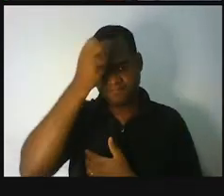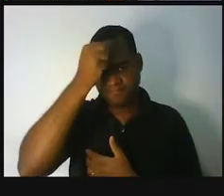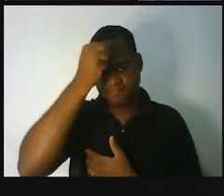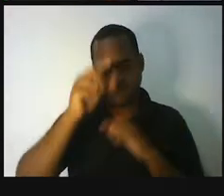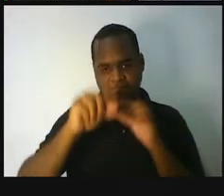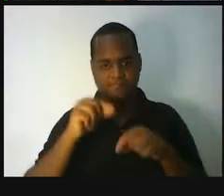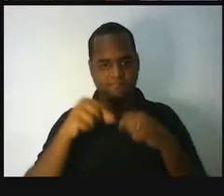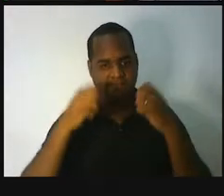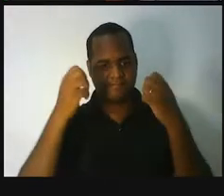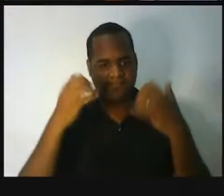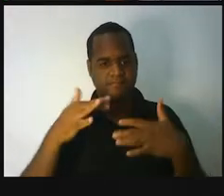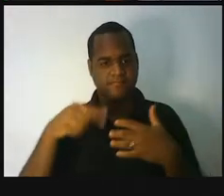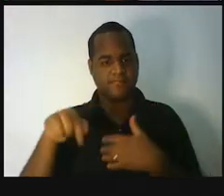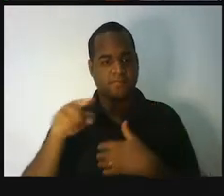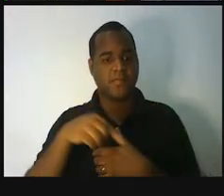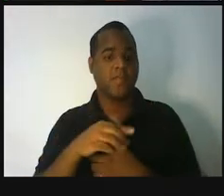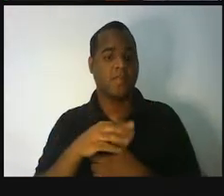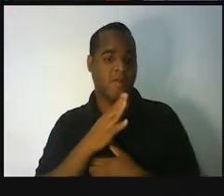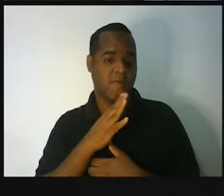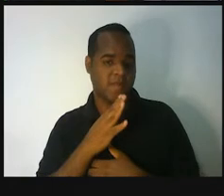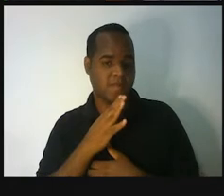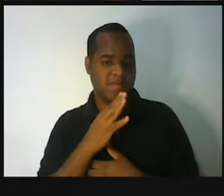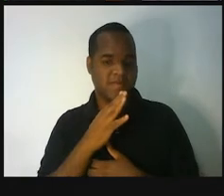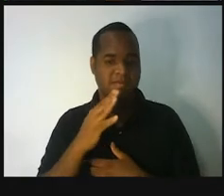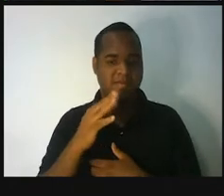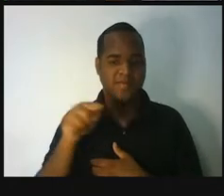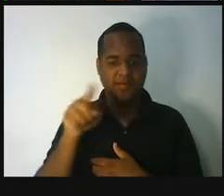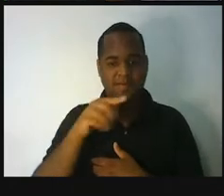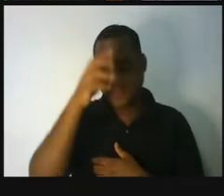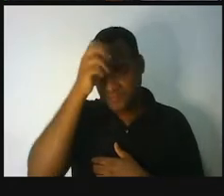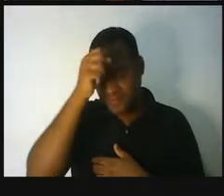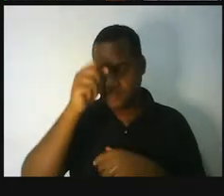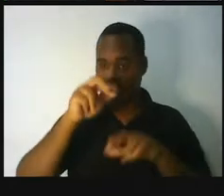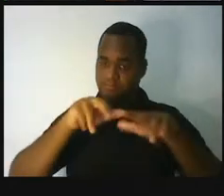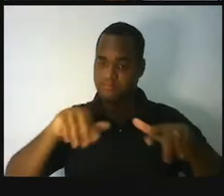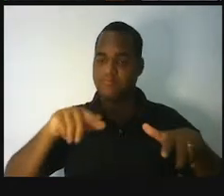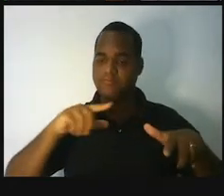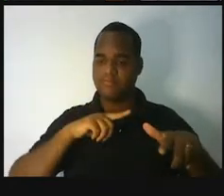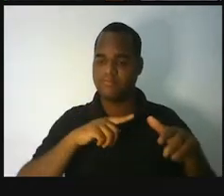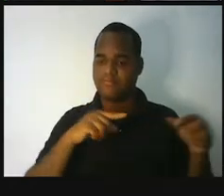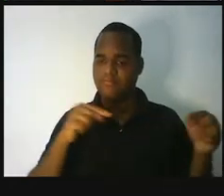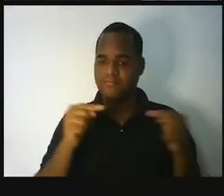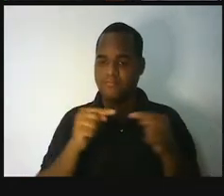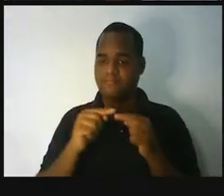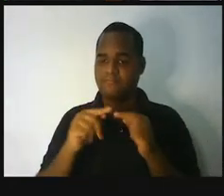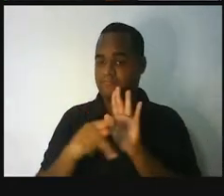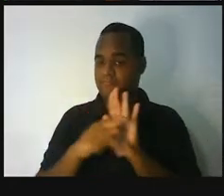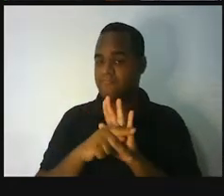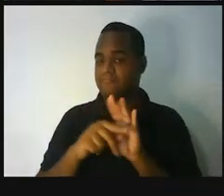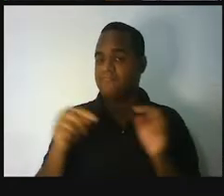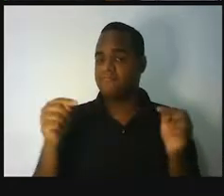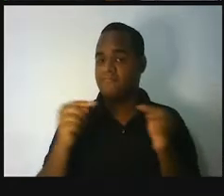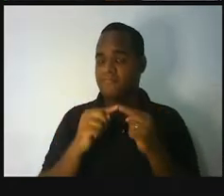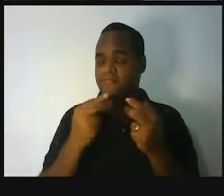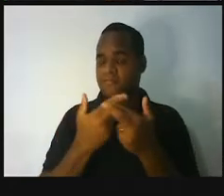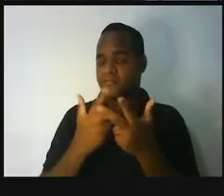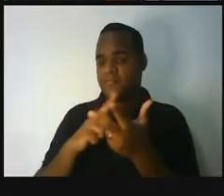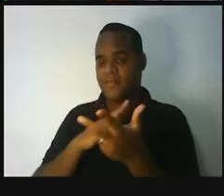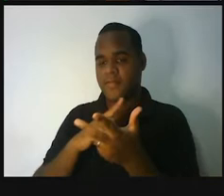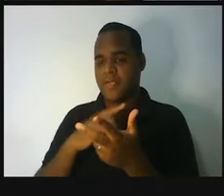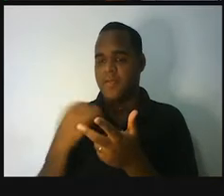aula? Essa aula a gente vai aprender aí algumas coisas que falam de propriedades de algumas